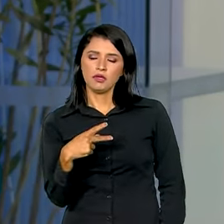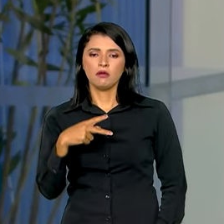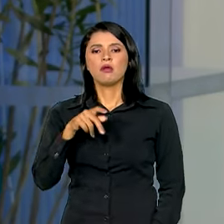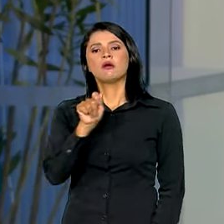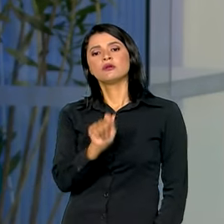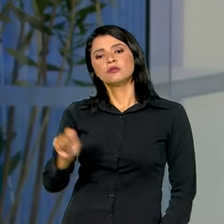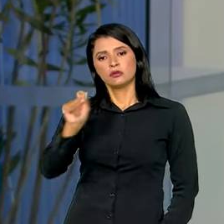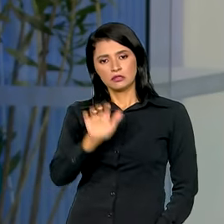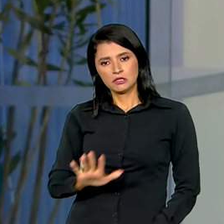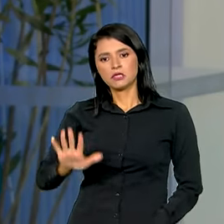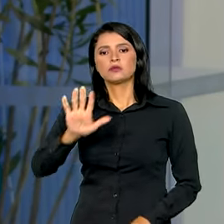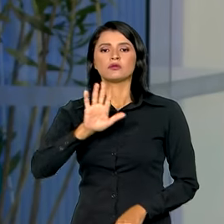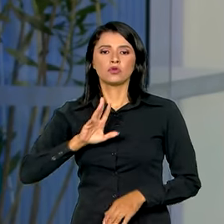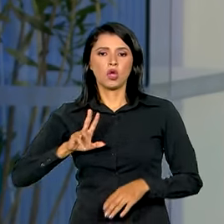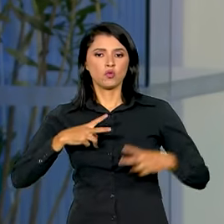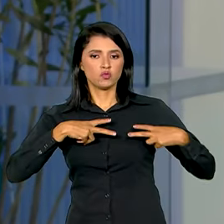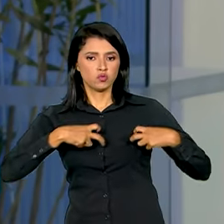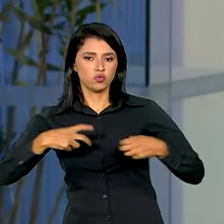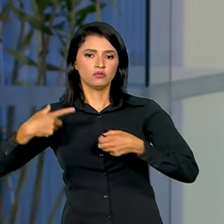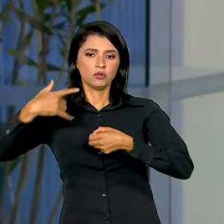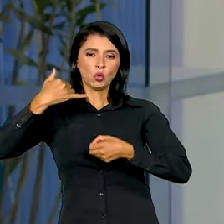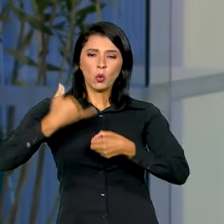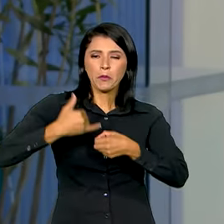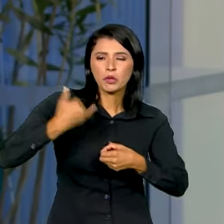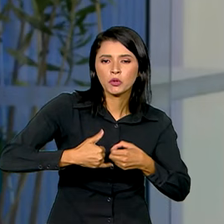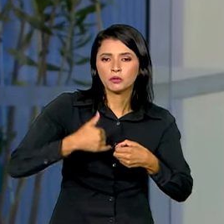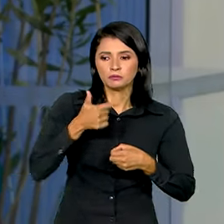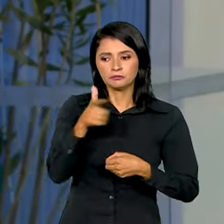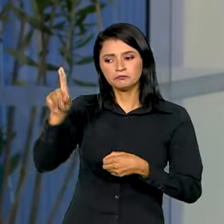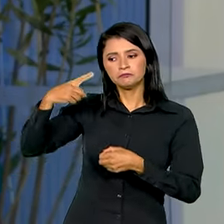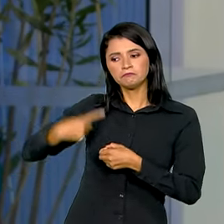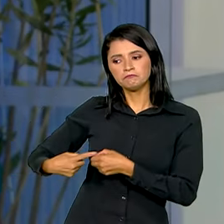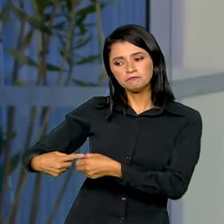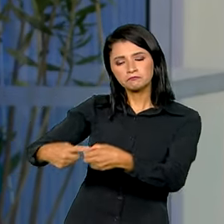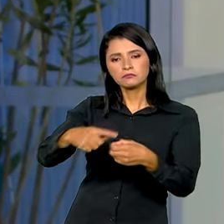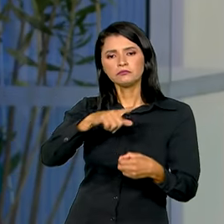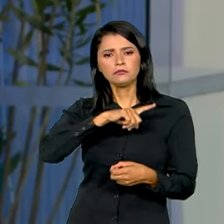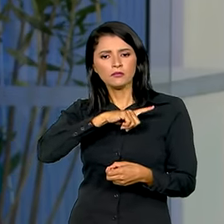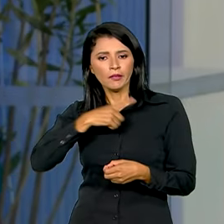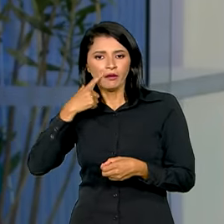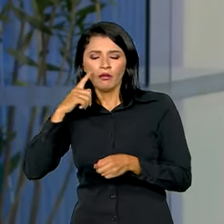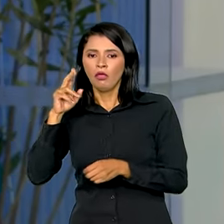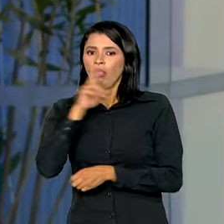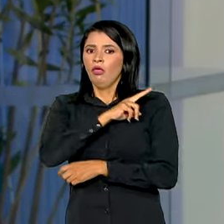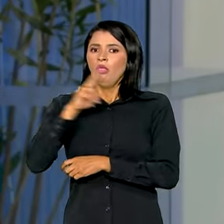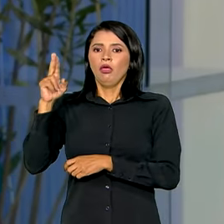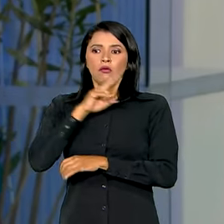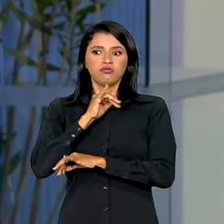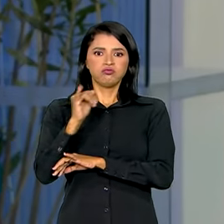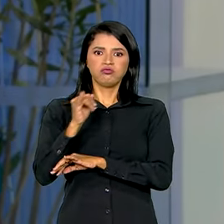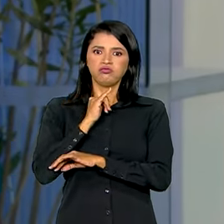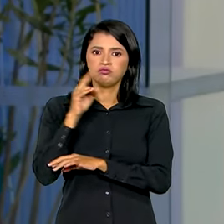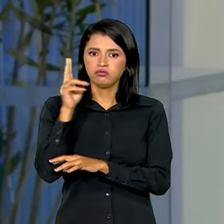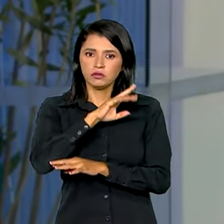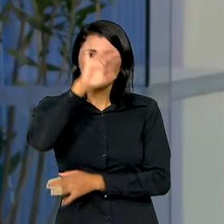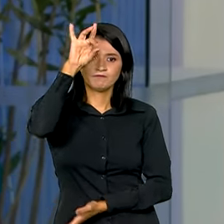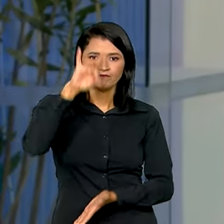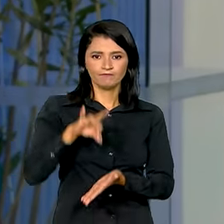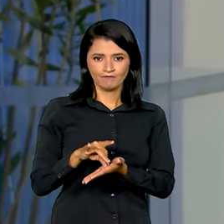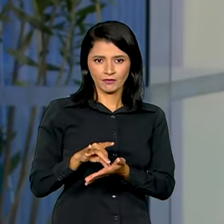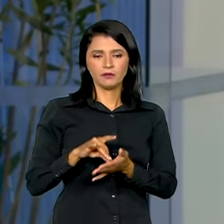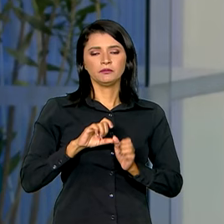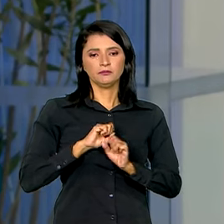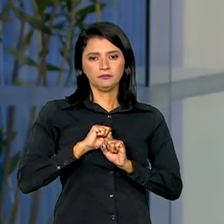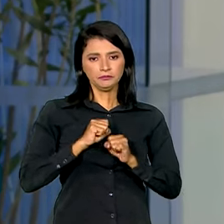Nacional do Petróleo. E aquelas cidades que tiveram ali situação ou estado de emergência declarados oficialmente pela